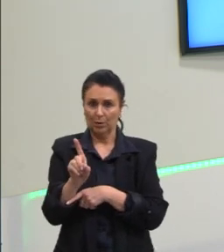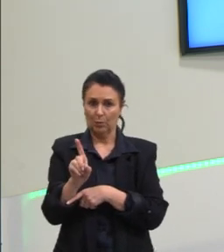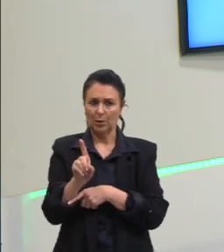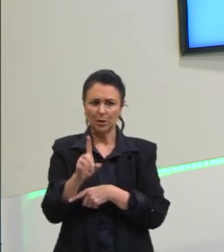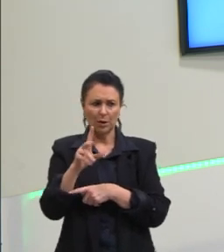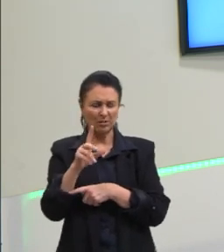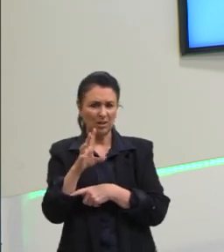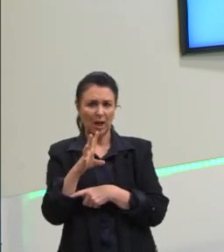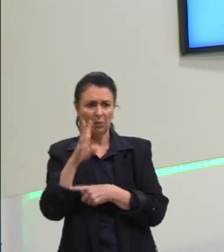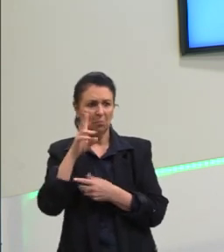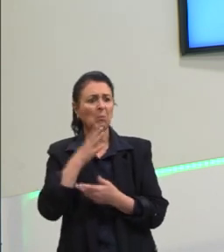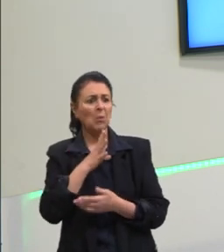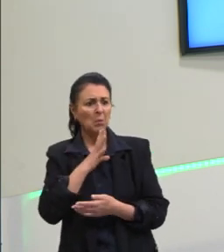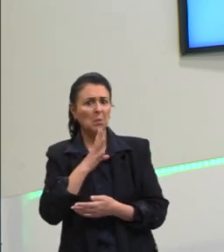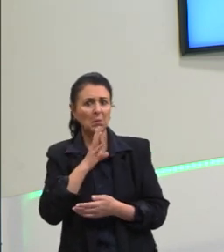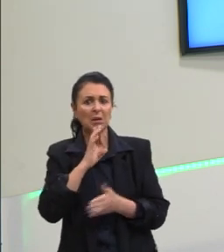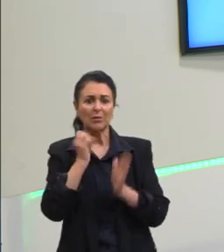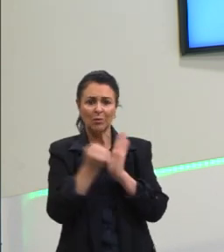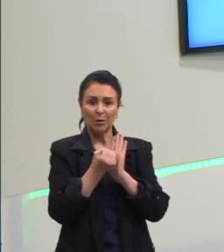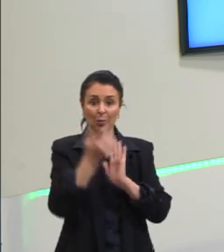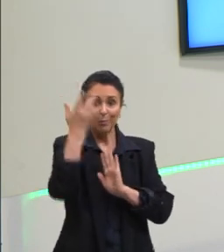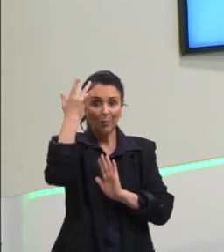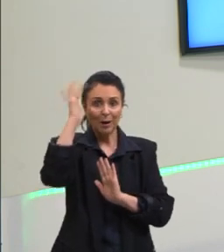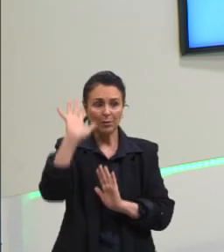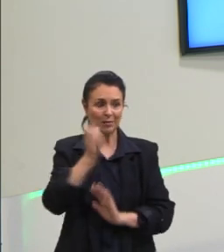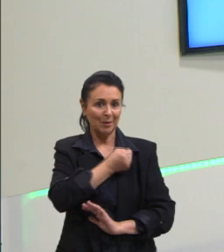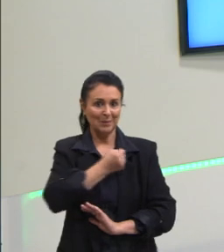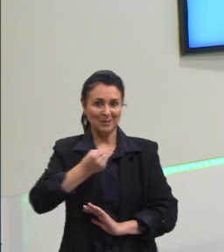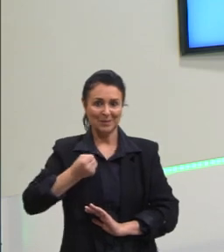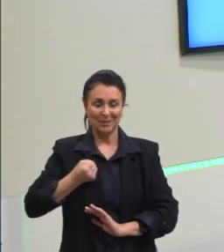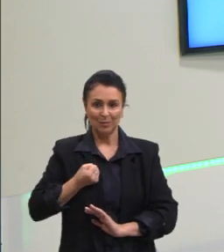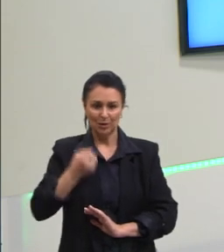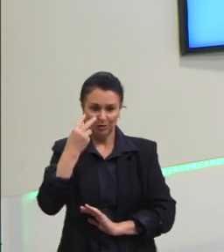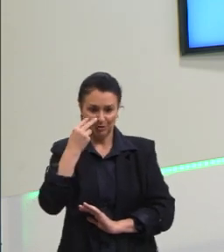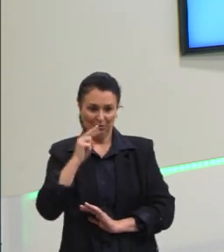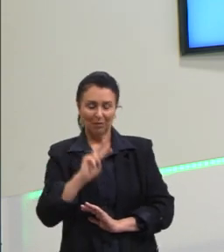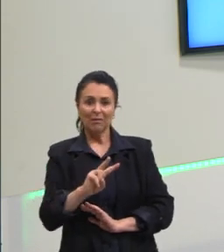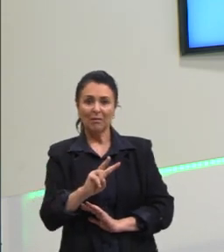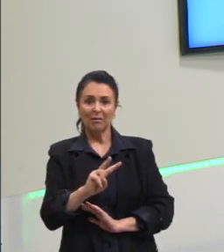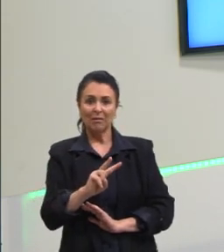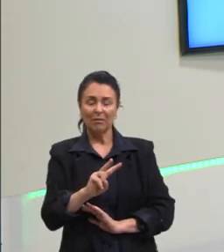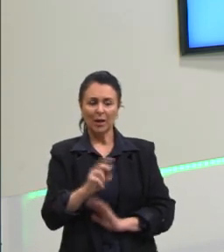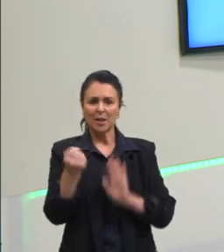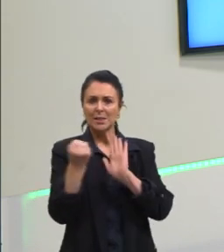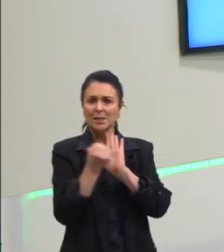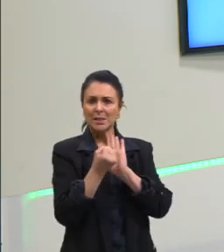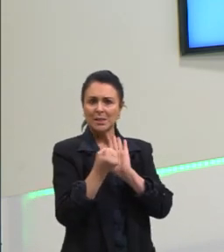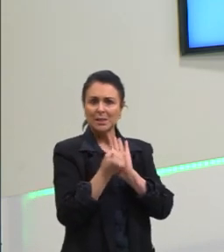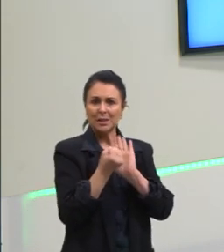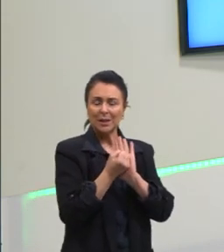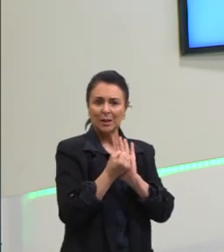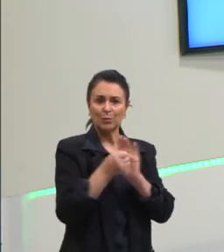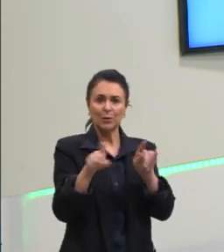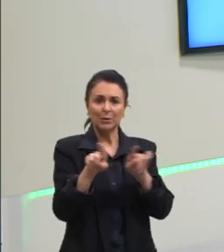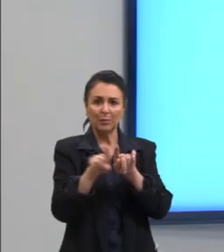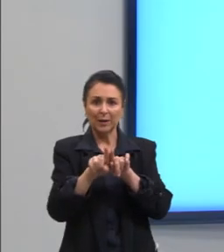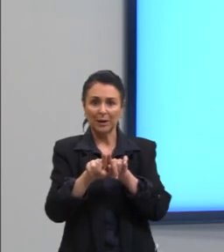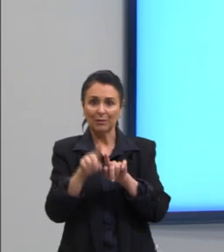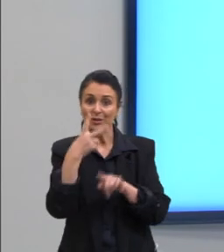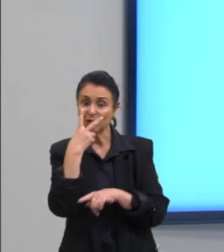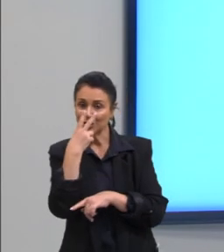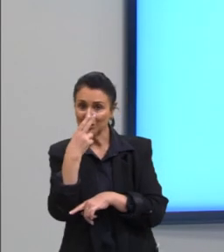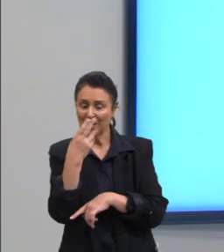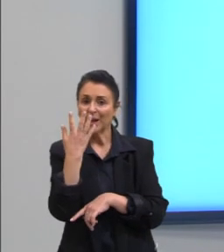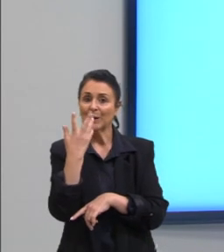sem saber que eles são números, porque a gente vê em tudo que é local, vê eles então estes símbolos em todos os locais quando criança e